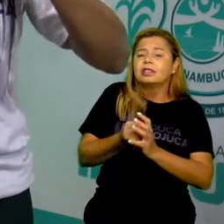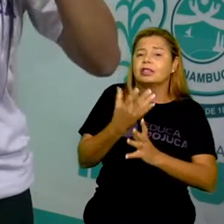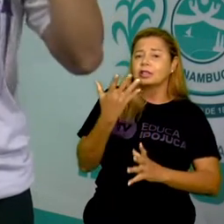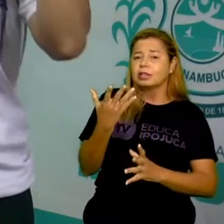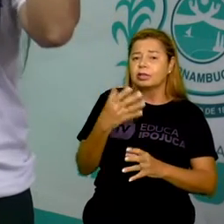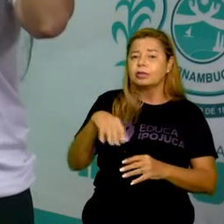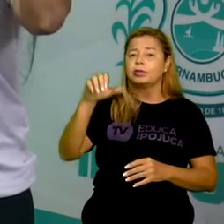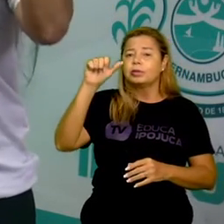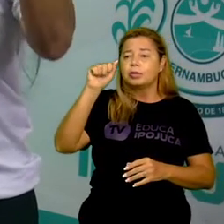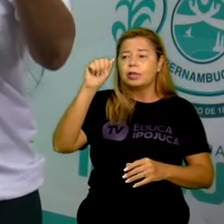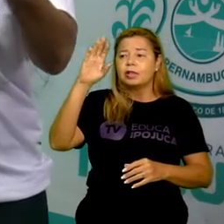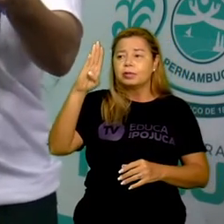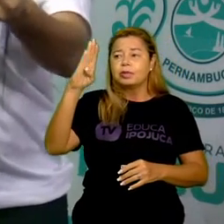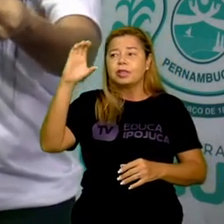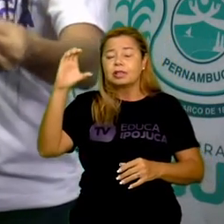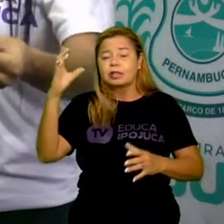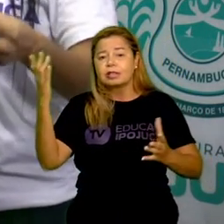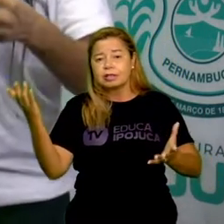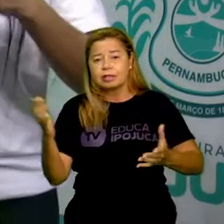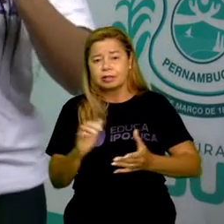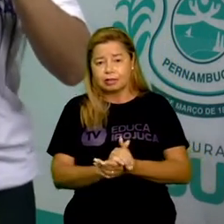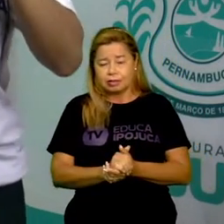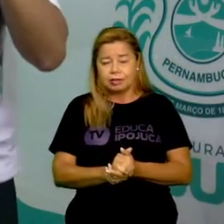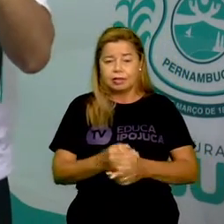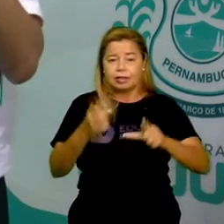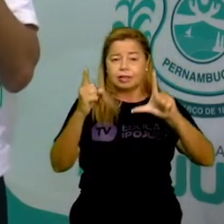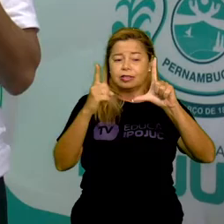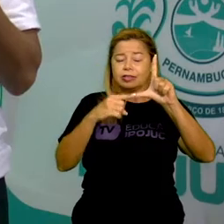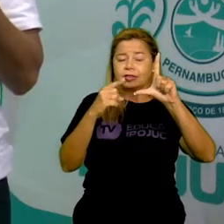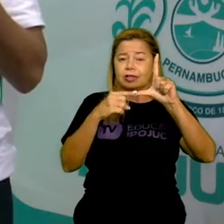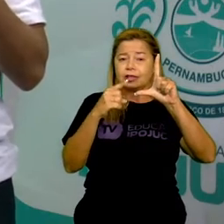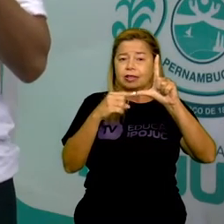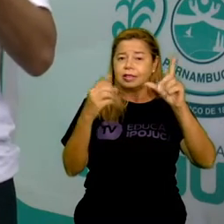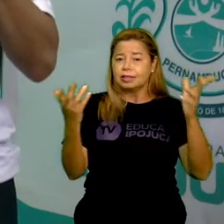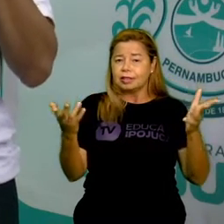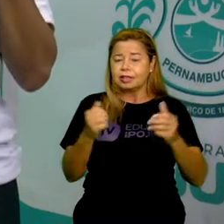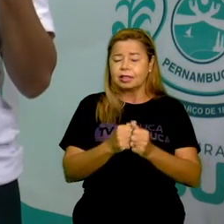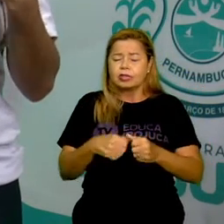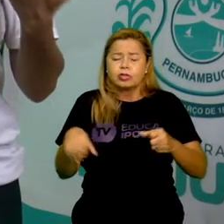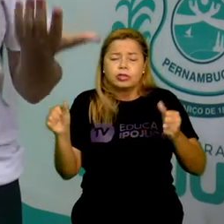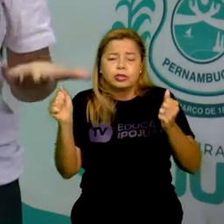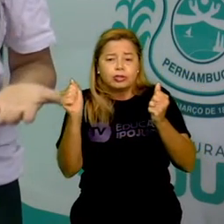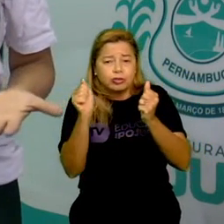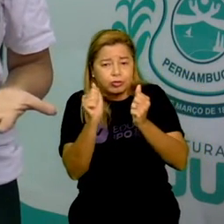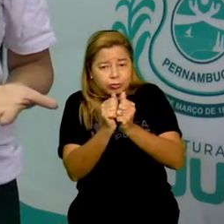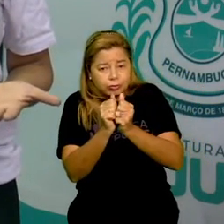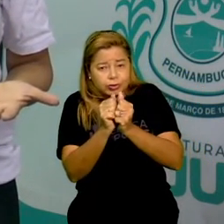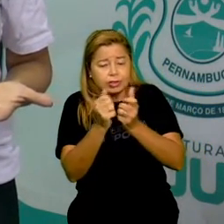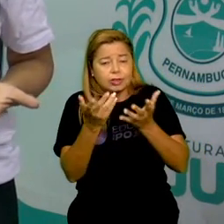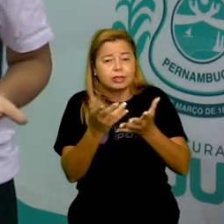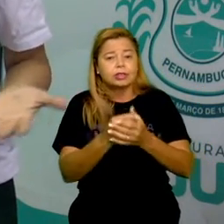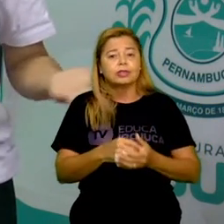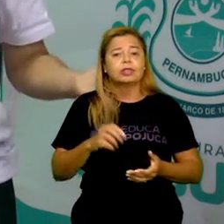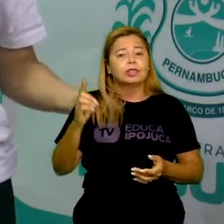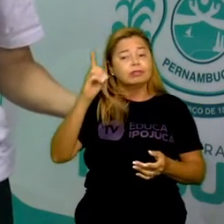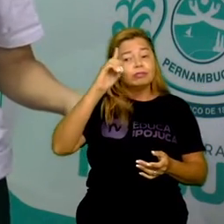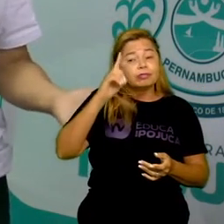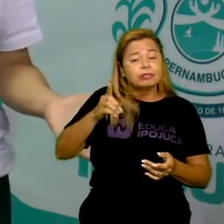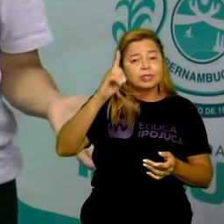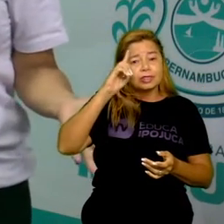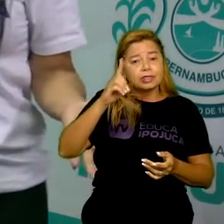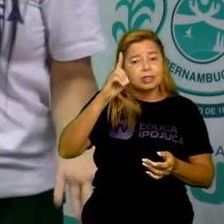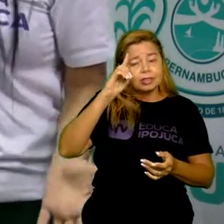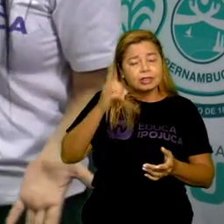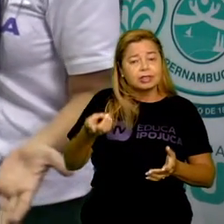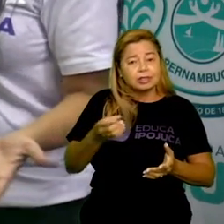letrinhas e o meio de se comunicar e começaram a juntar, trazer para o nosso dia de hoje, forma